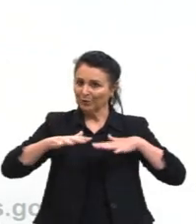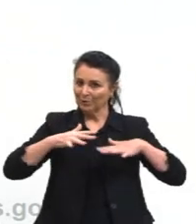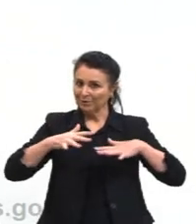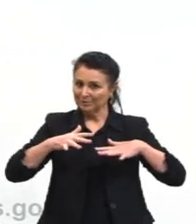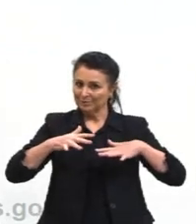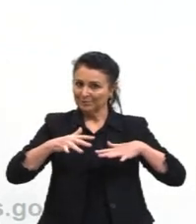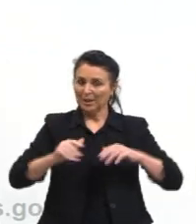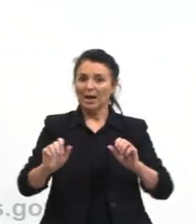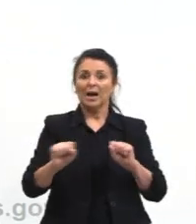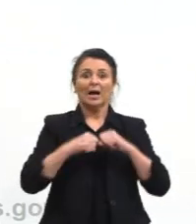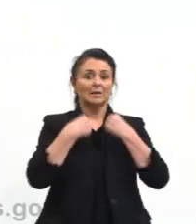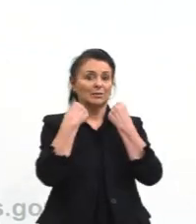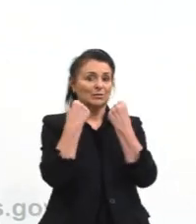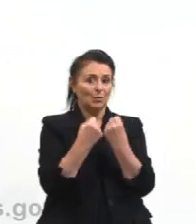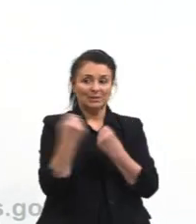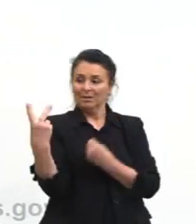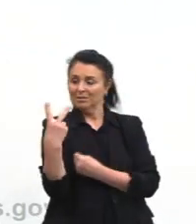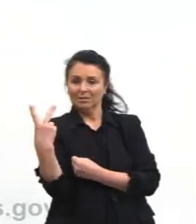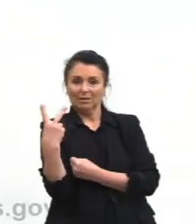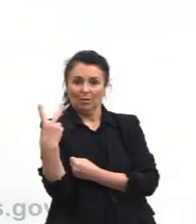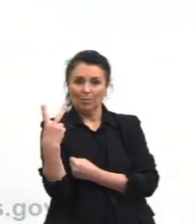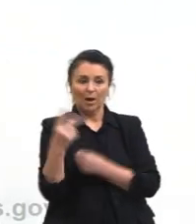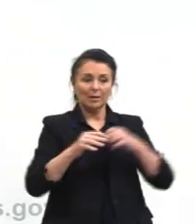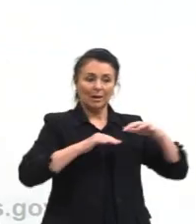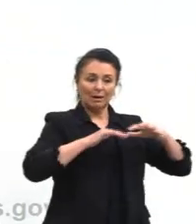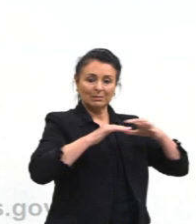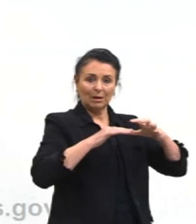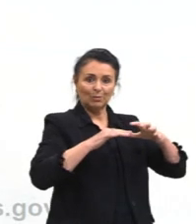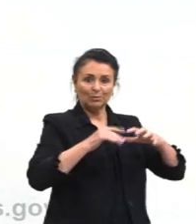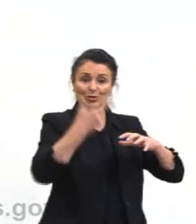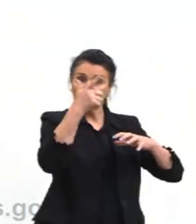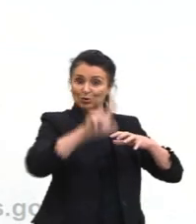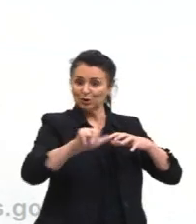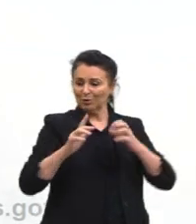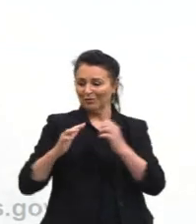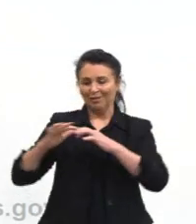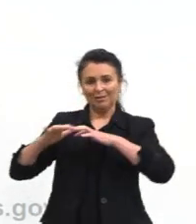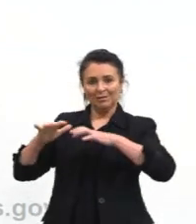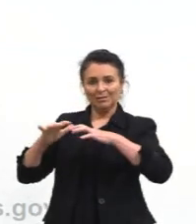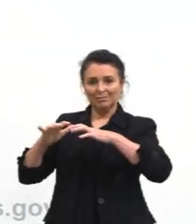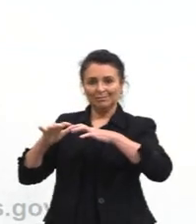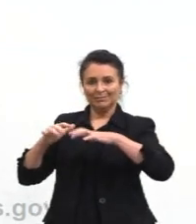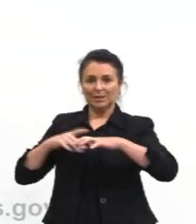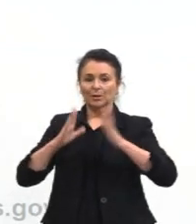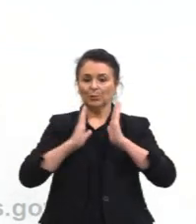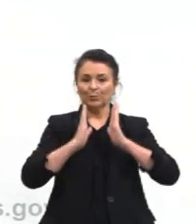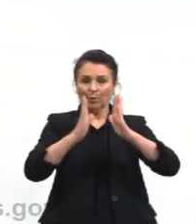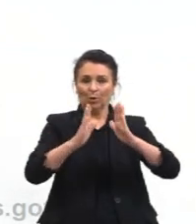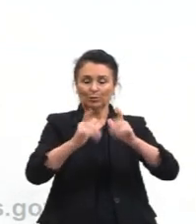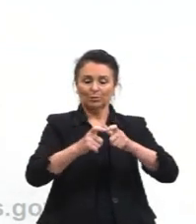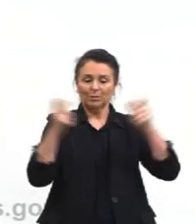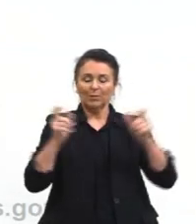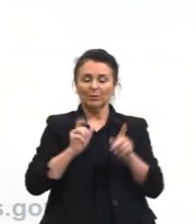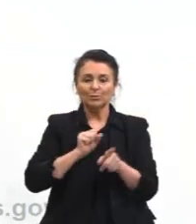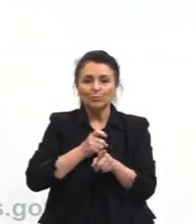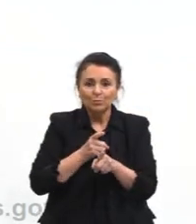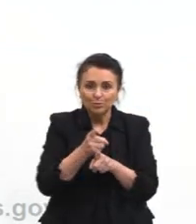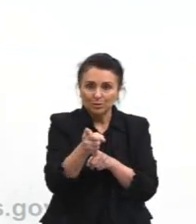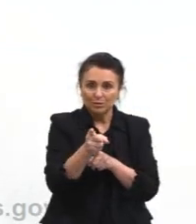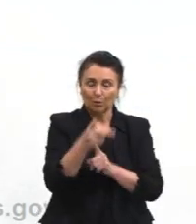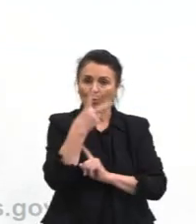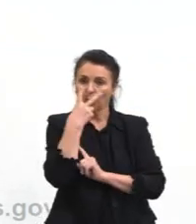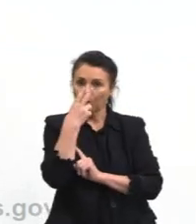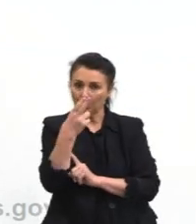aos pares. Para cada ação, existe uma reação de módulo, tamanho e direção iguais.